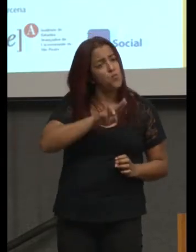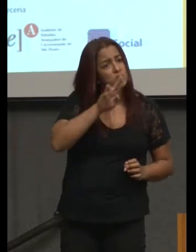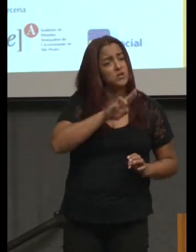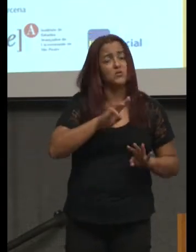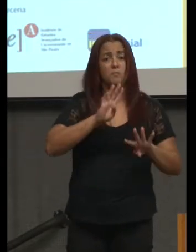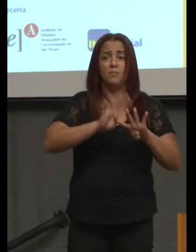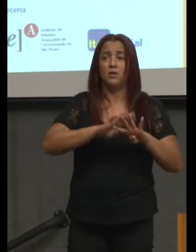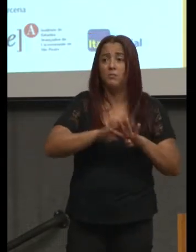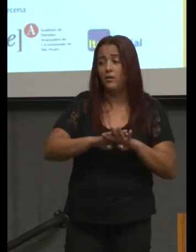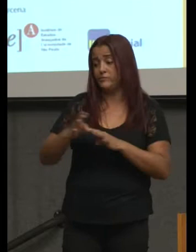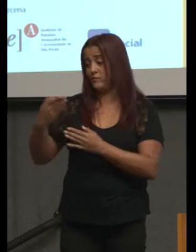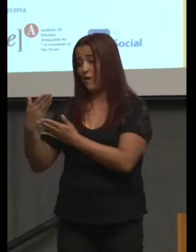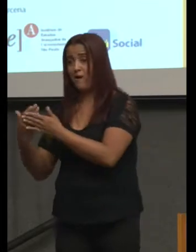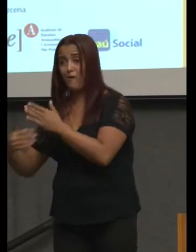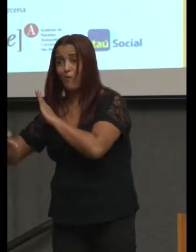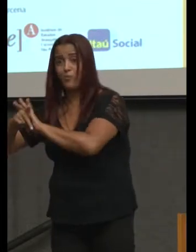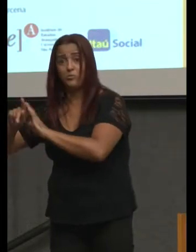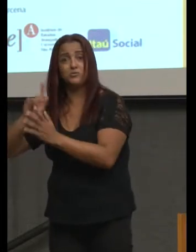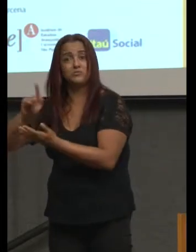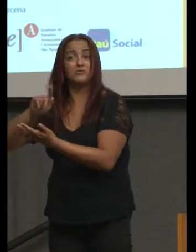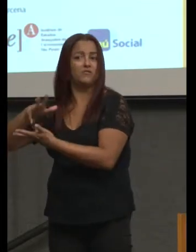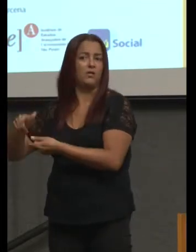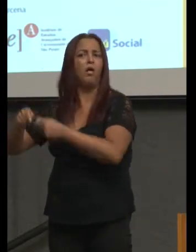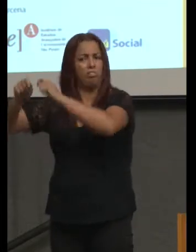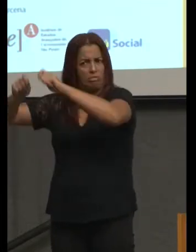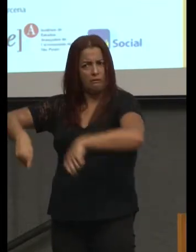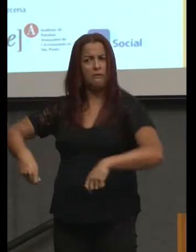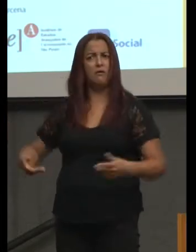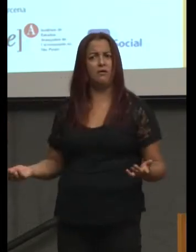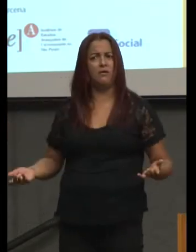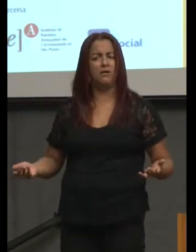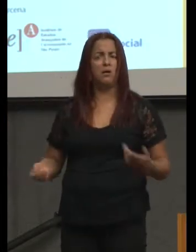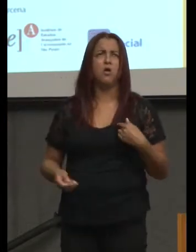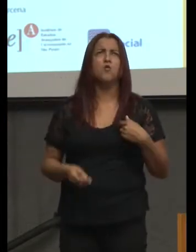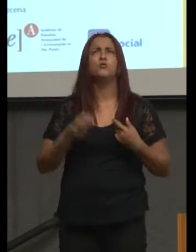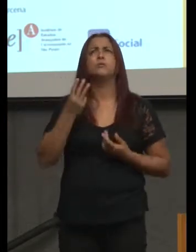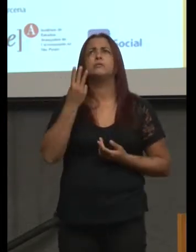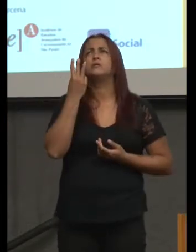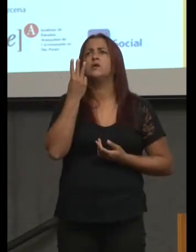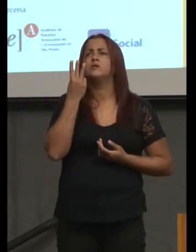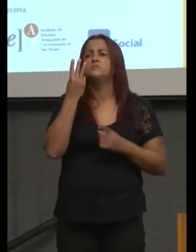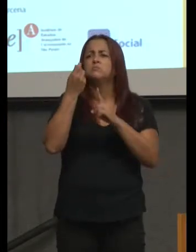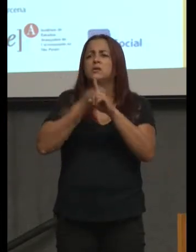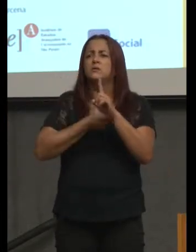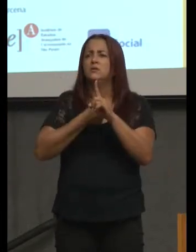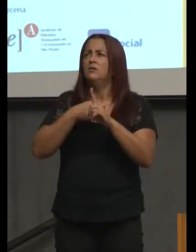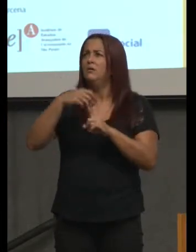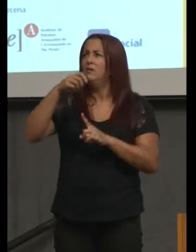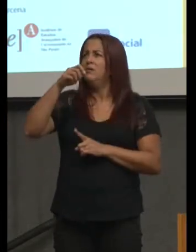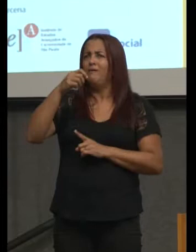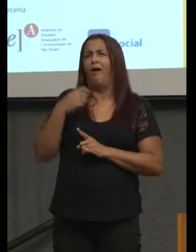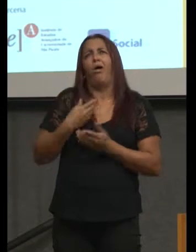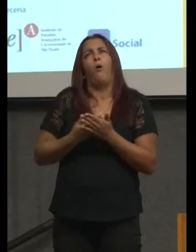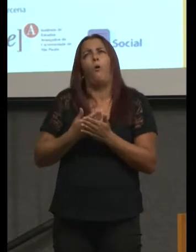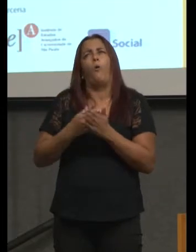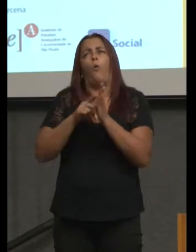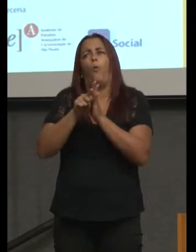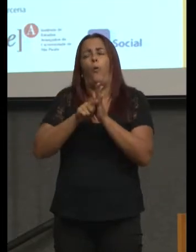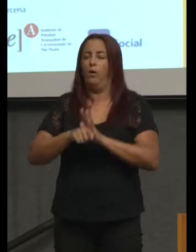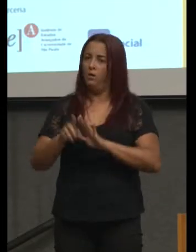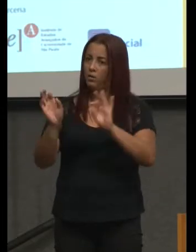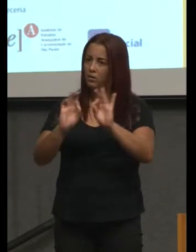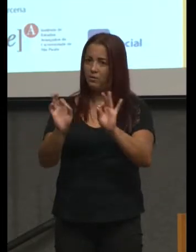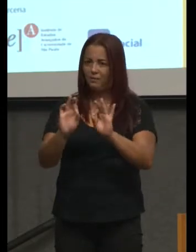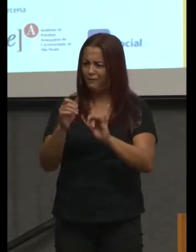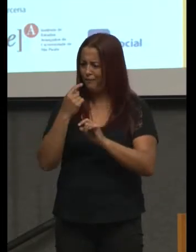aula de geografia. E eu não passei três meses pensando isso. estou trazendo aprendizados meus nos últimos dois dias